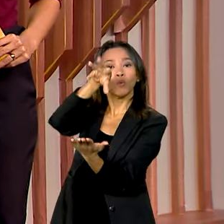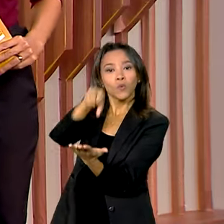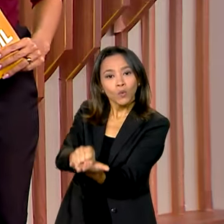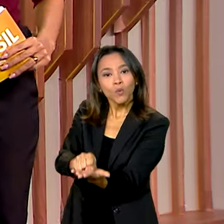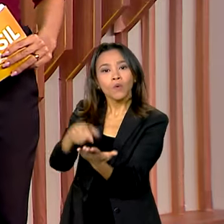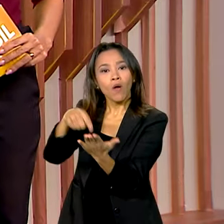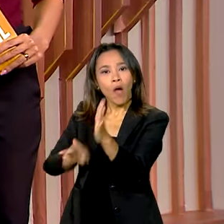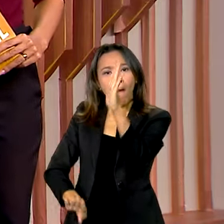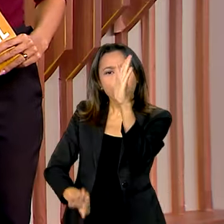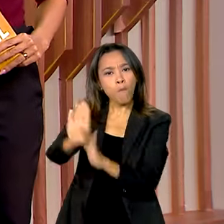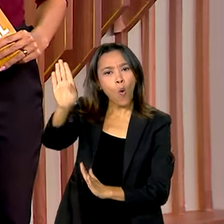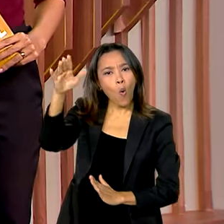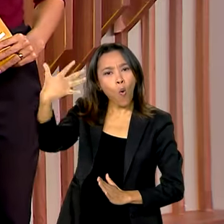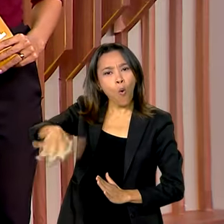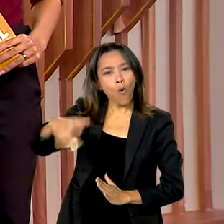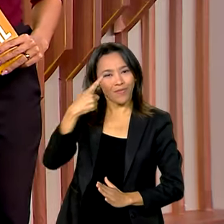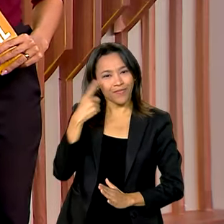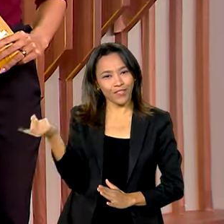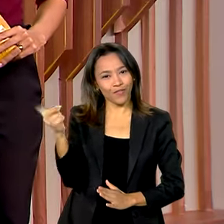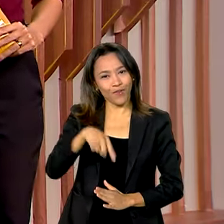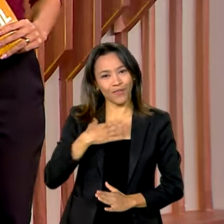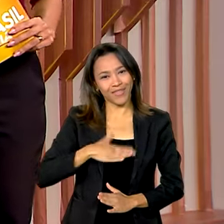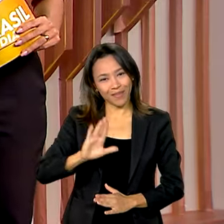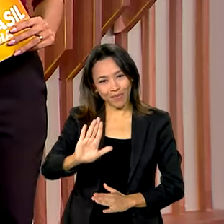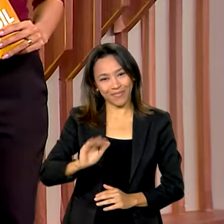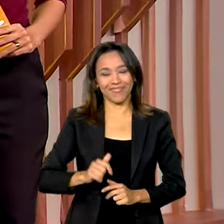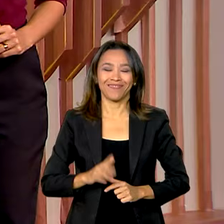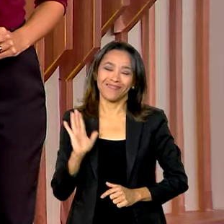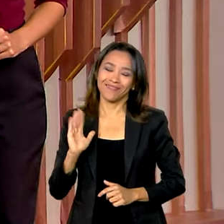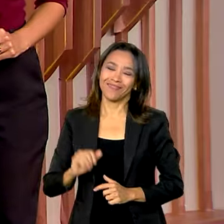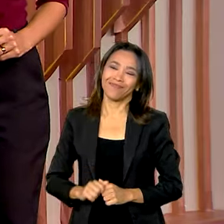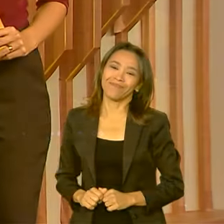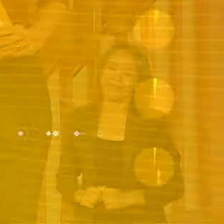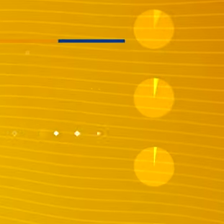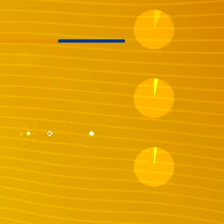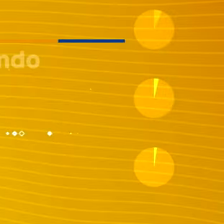Batem Novo Recorte. A gente volta depois do intervalo. Até já.